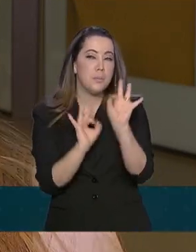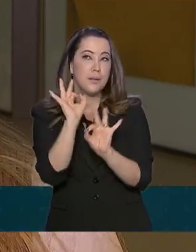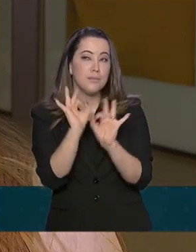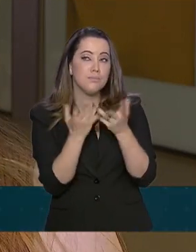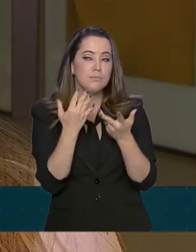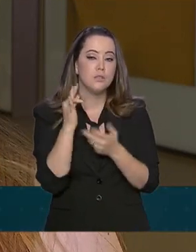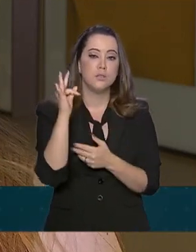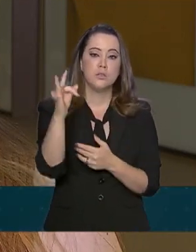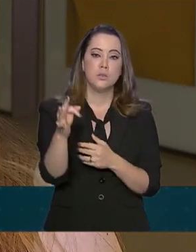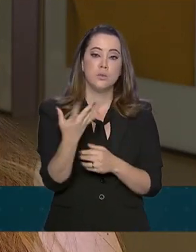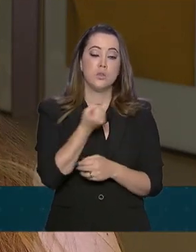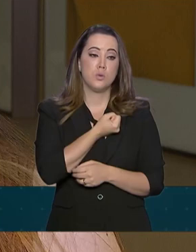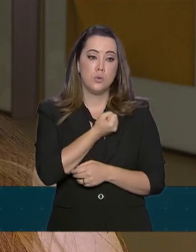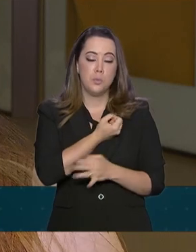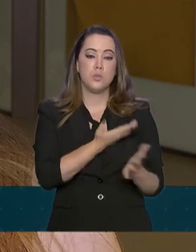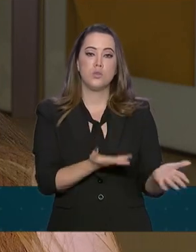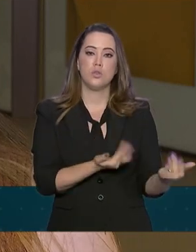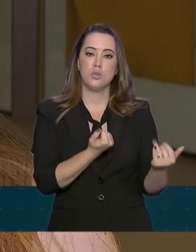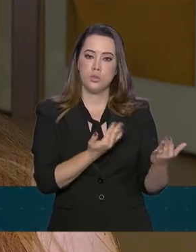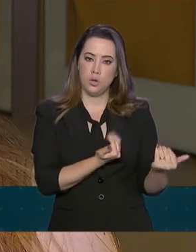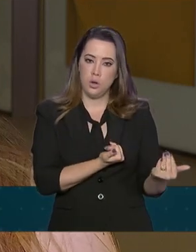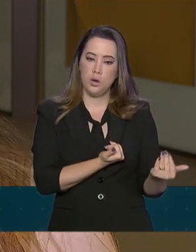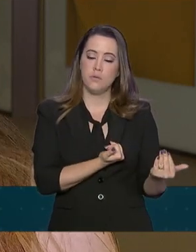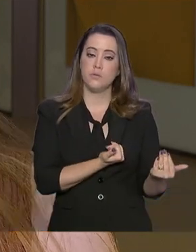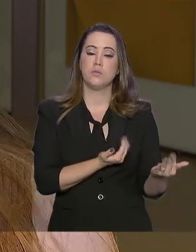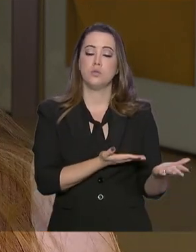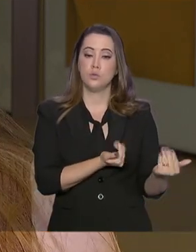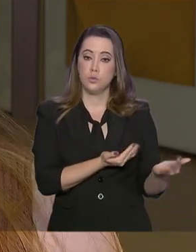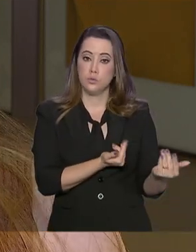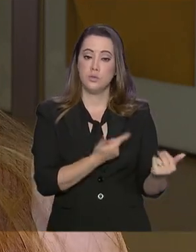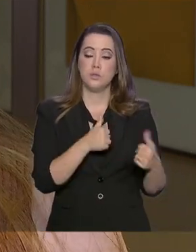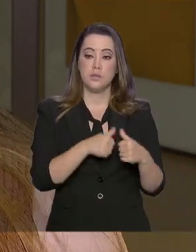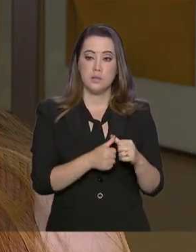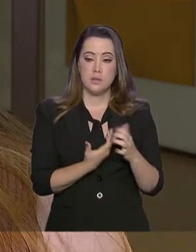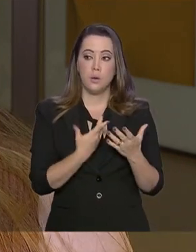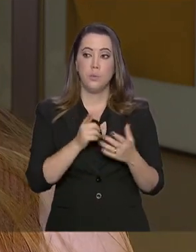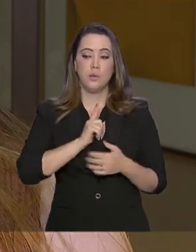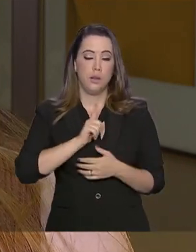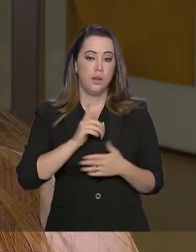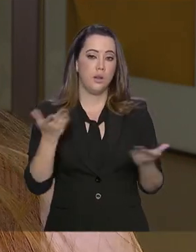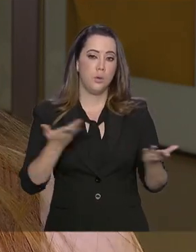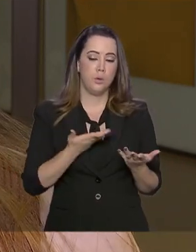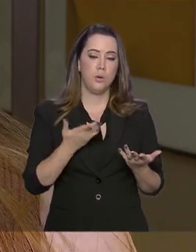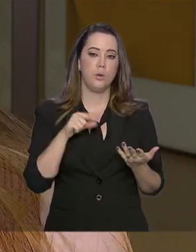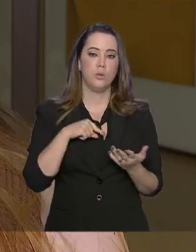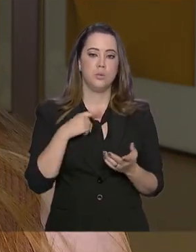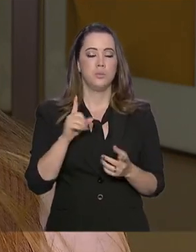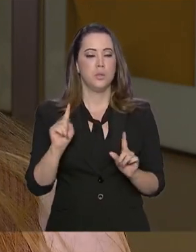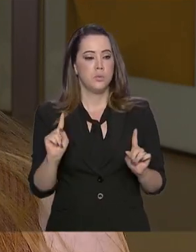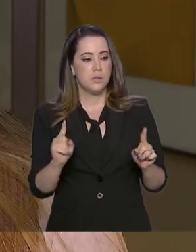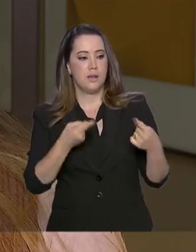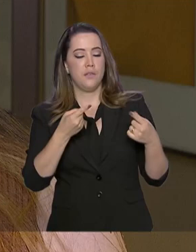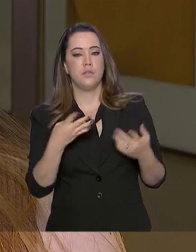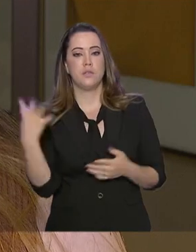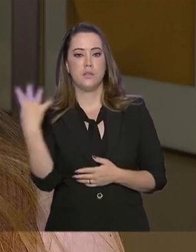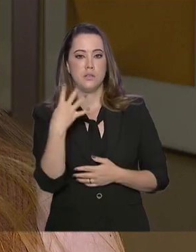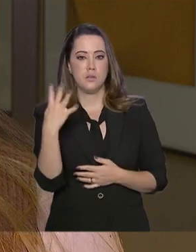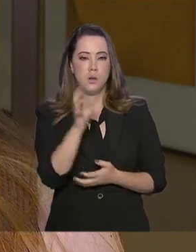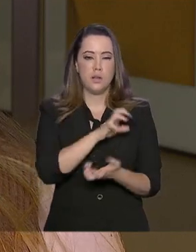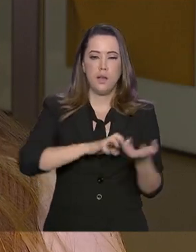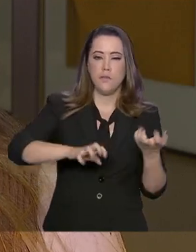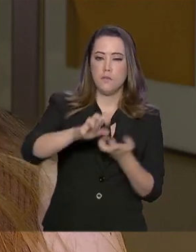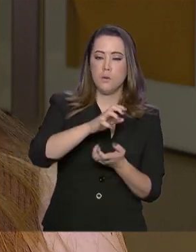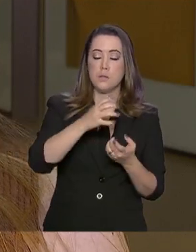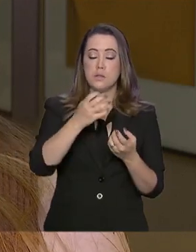densidade demográfica de jovens, esse bônus demográfico de juventude, para os desafios dessa quarta revolução